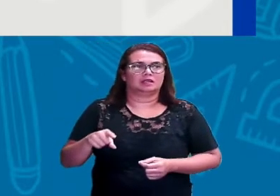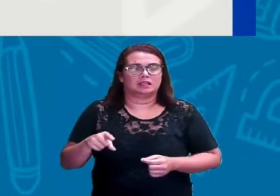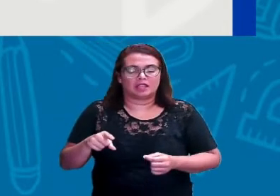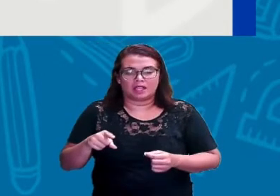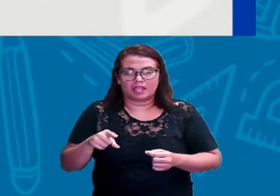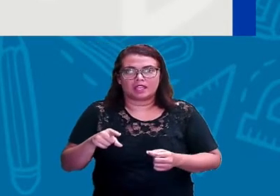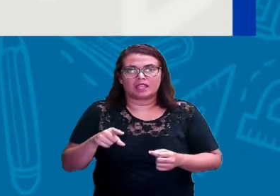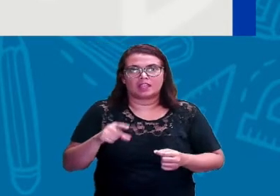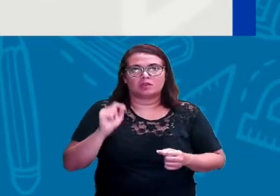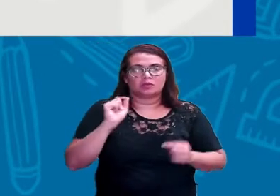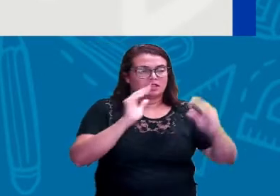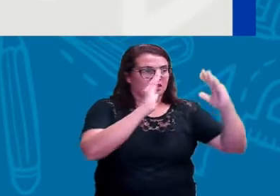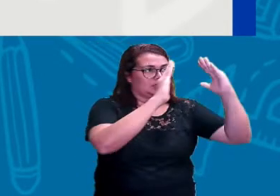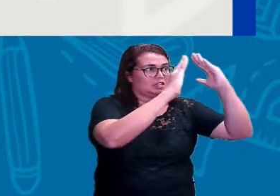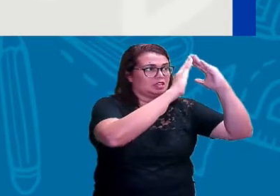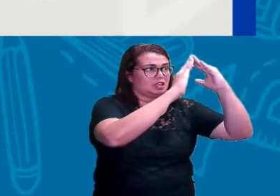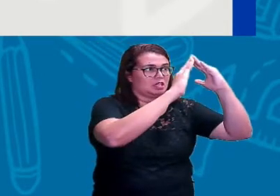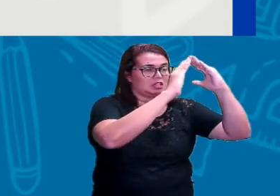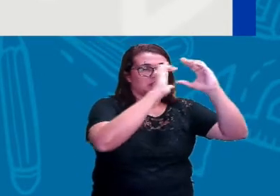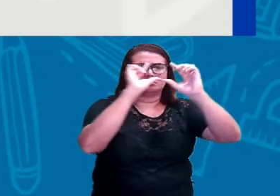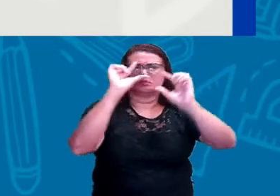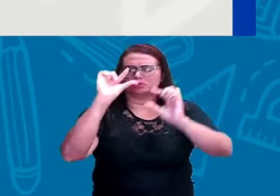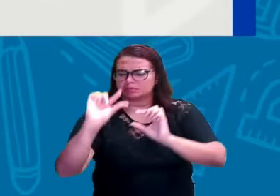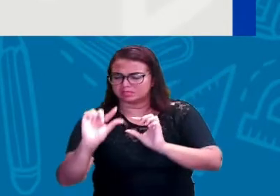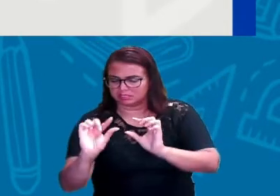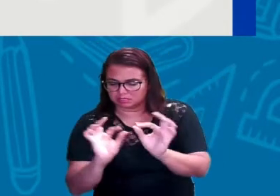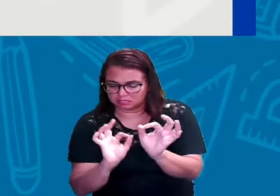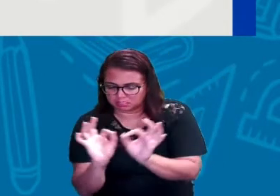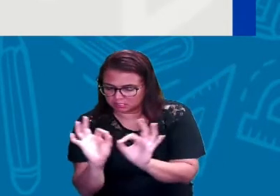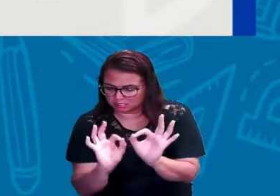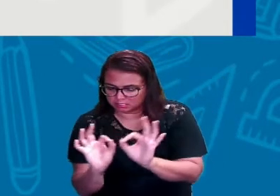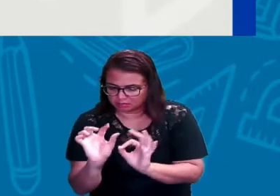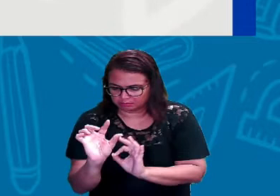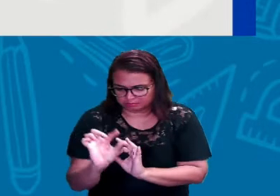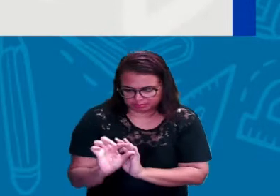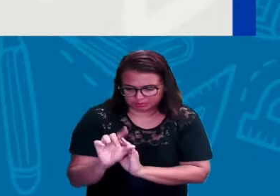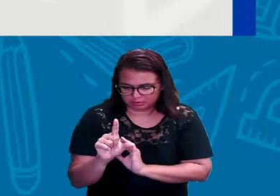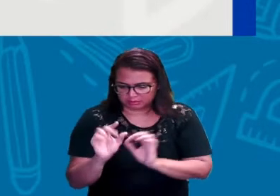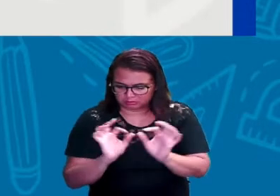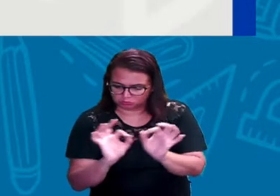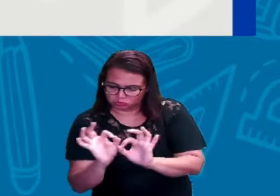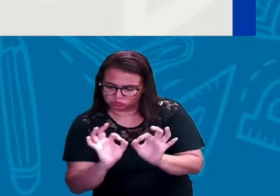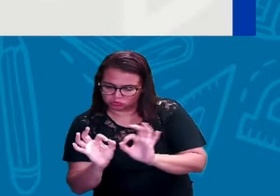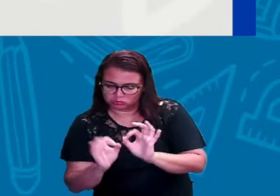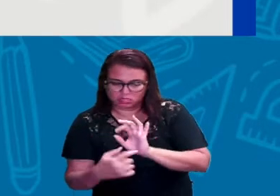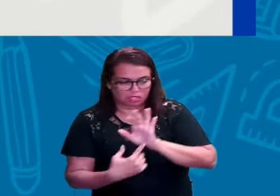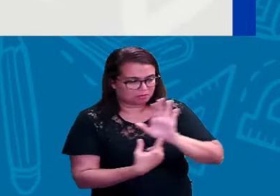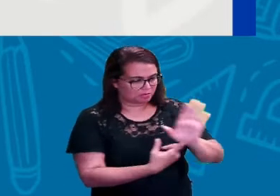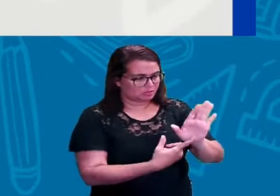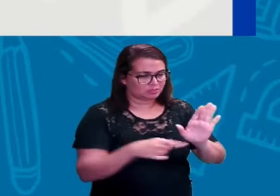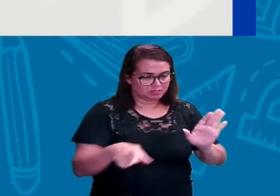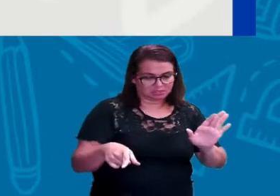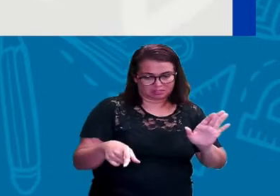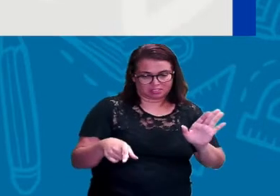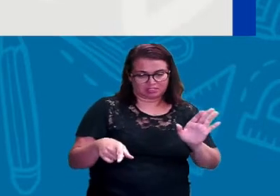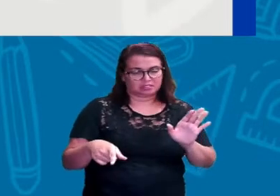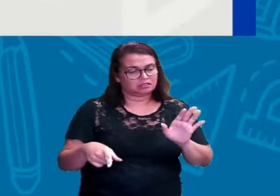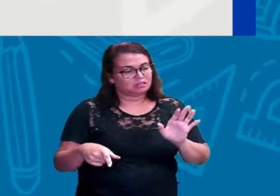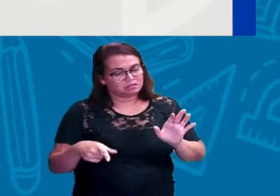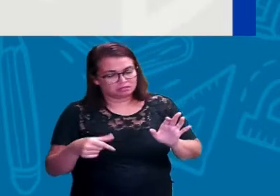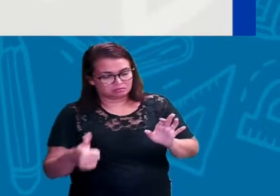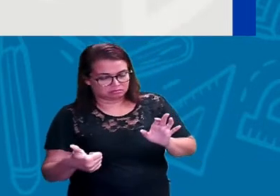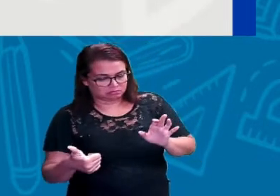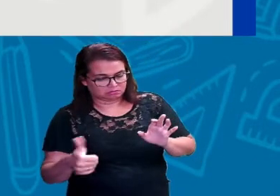miniatura, a réplica. A maquete é a ampliação do